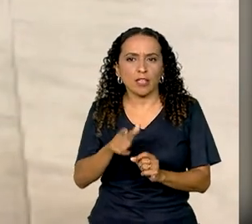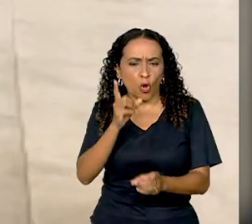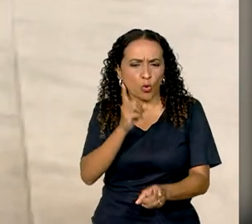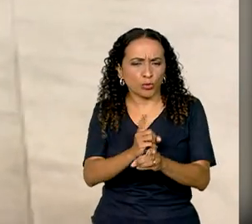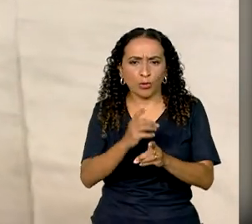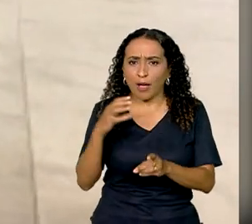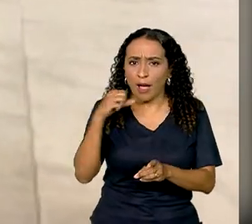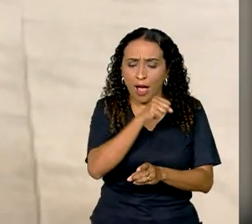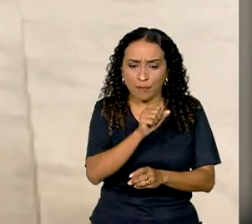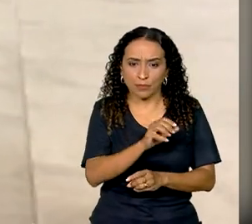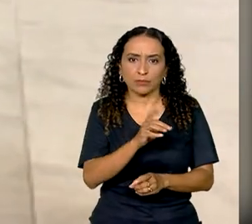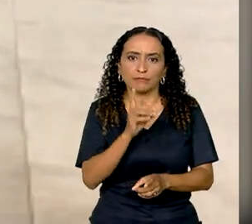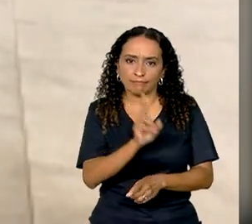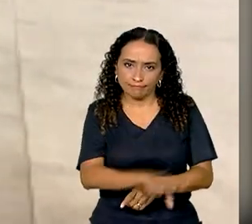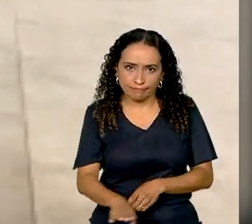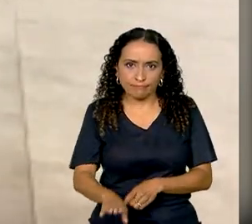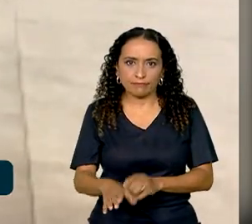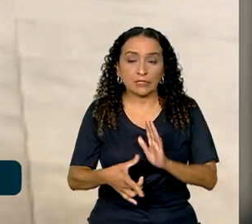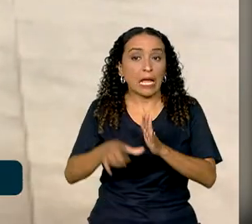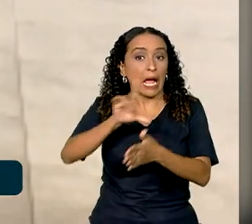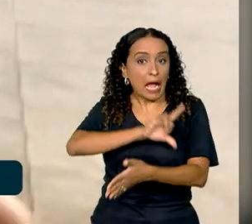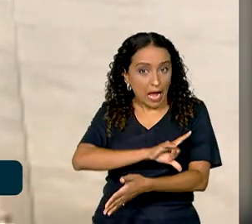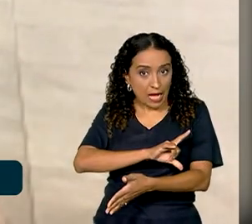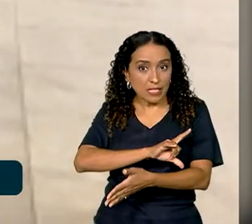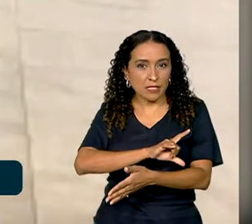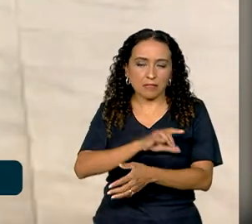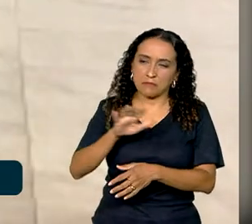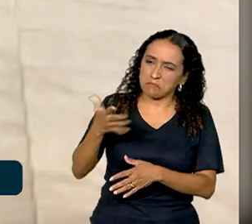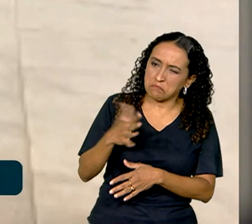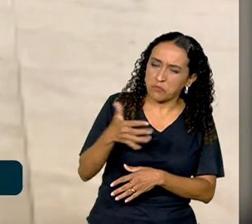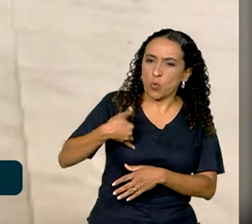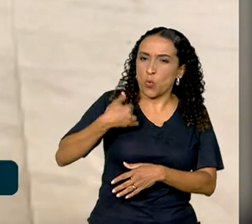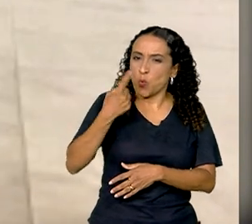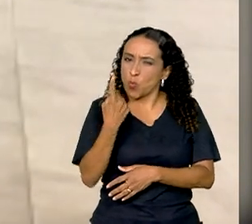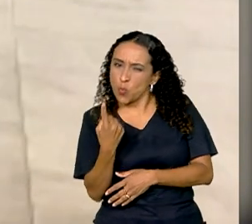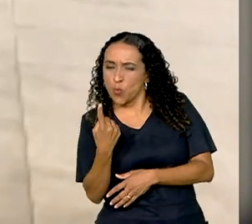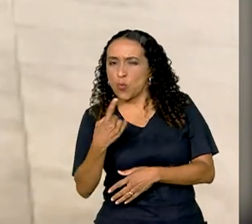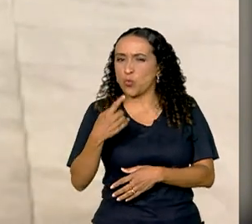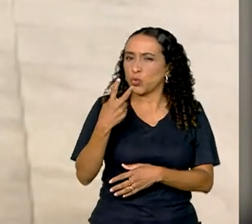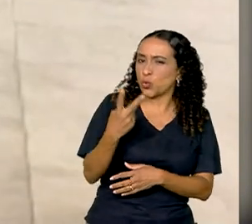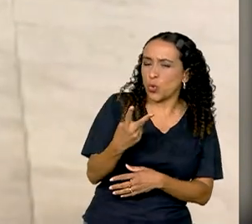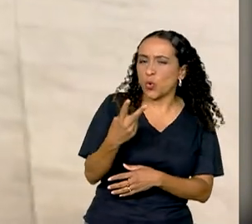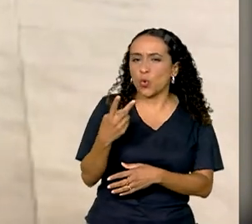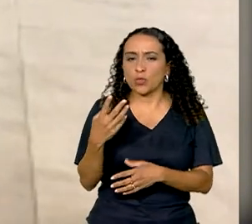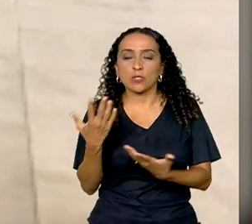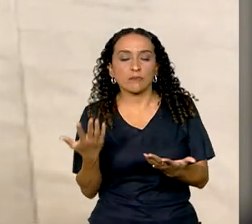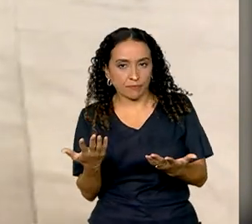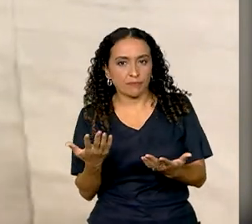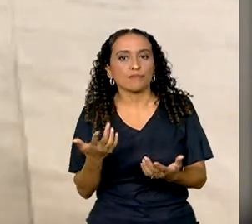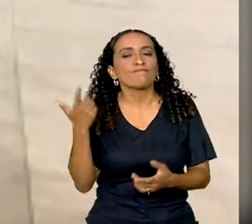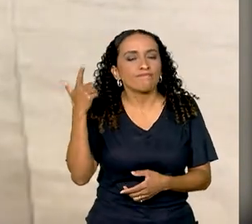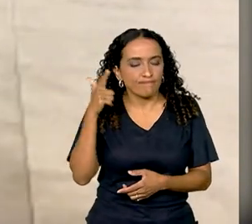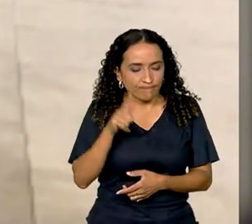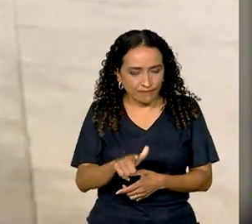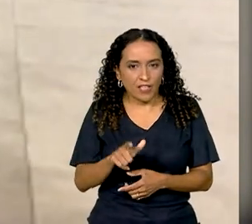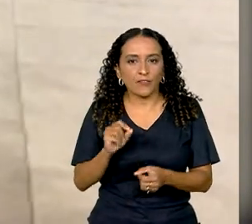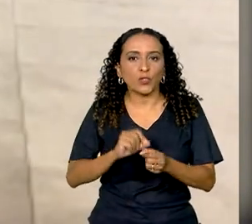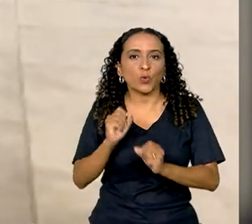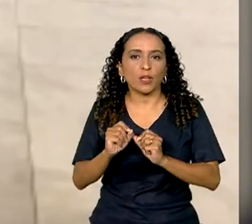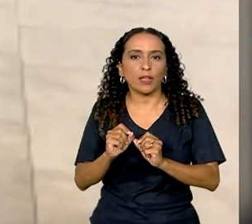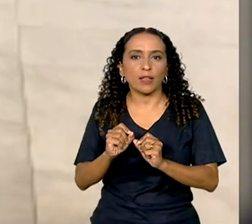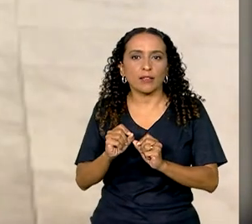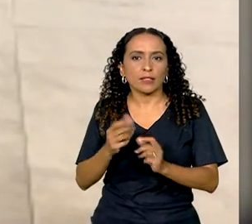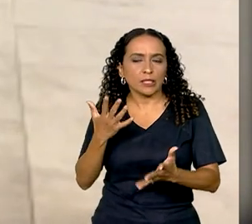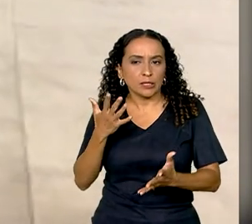diagnóstico dessa criança com precocidade, lá por volta de um ano, um ano e meio, dois anos, a gente consegue fazer uma